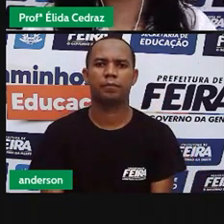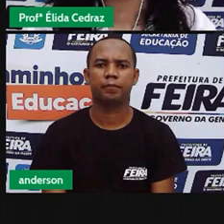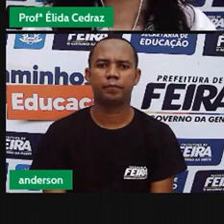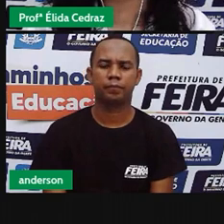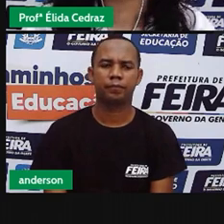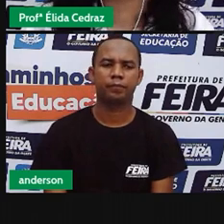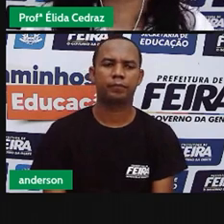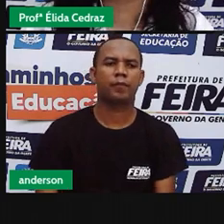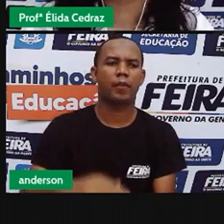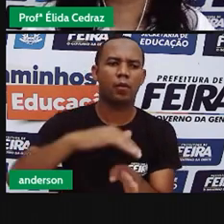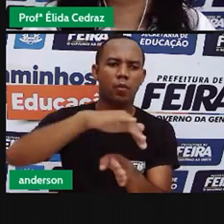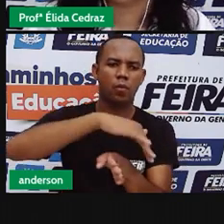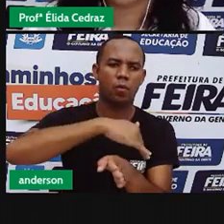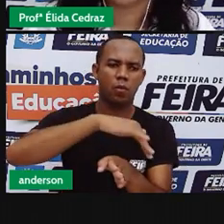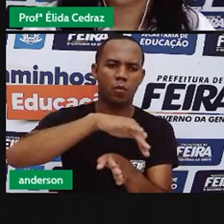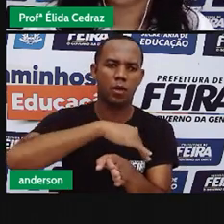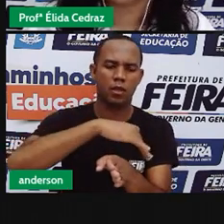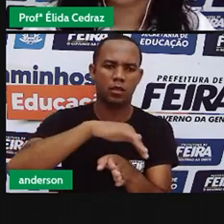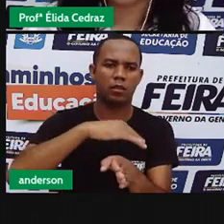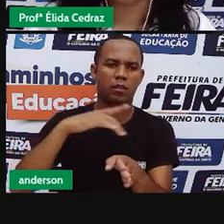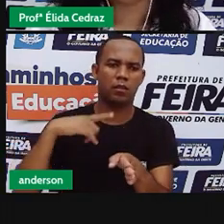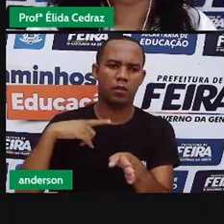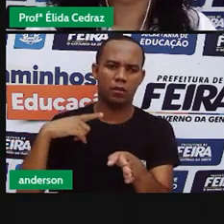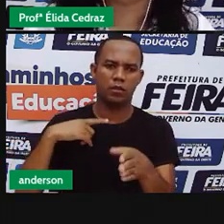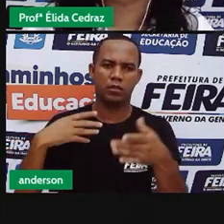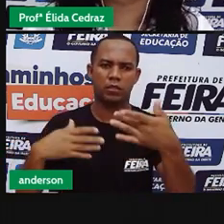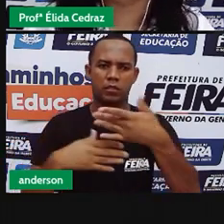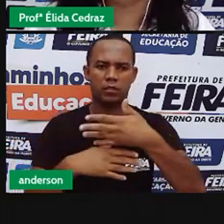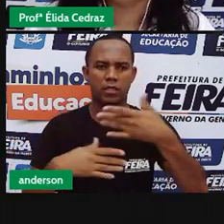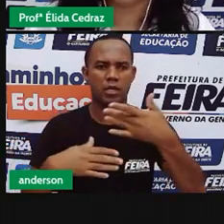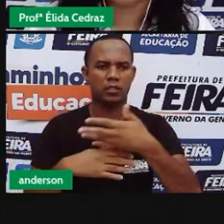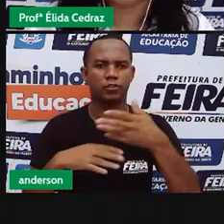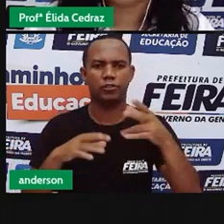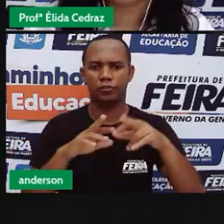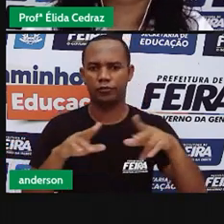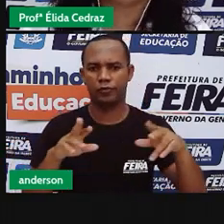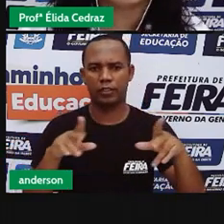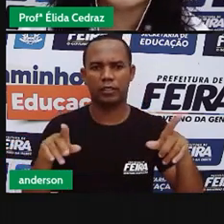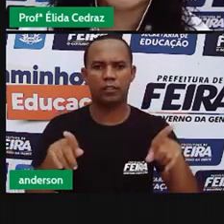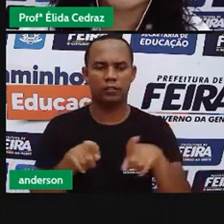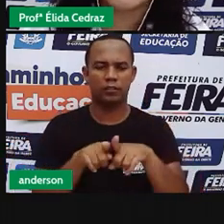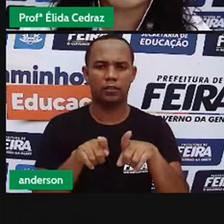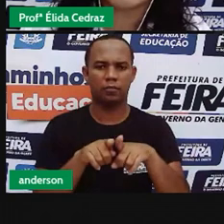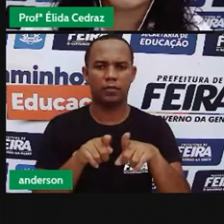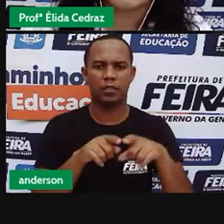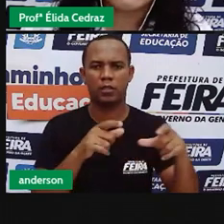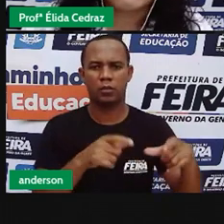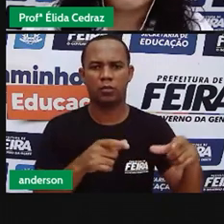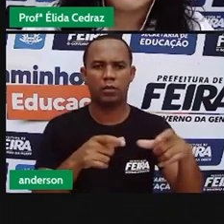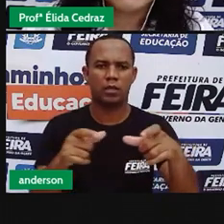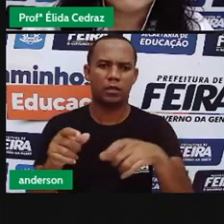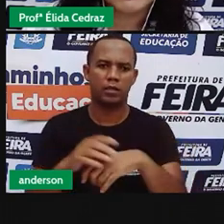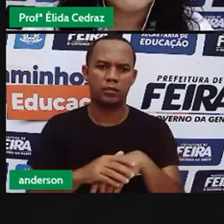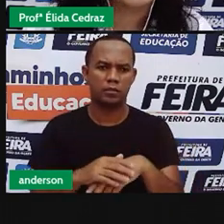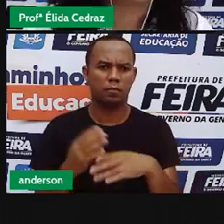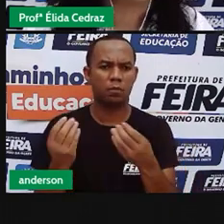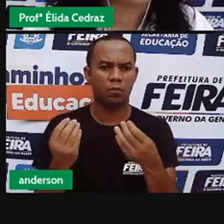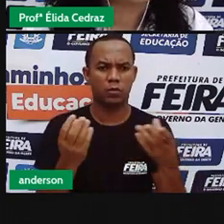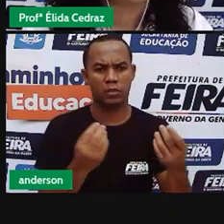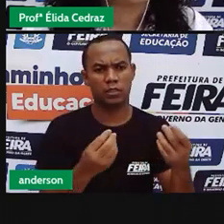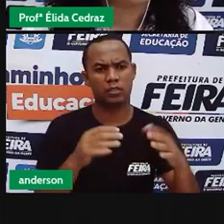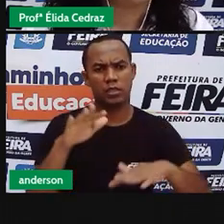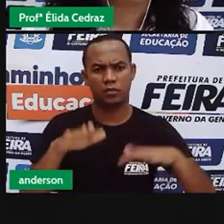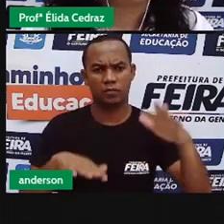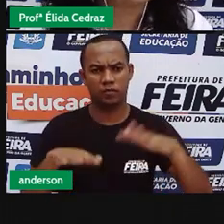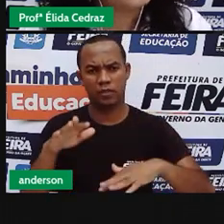As ruas compõem a cidade, tanto na área urbana, quanto na área rural. Muitas vezes a gente